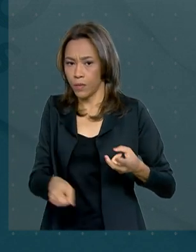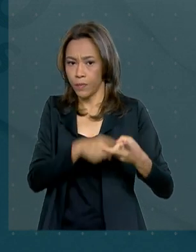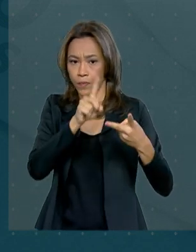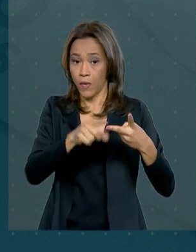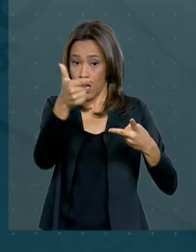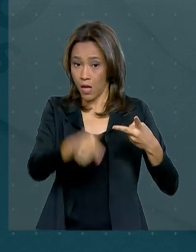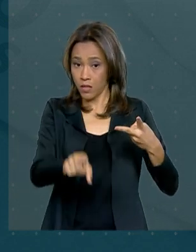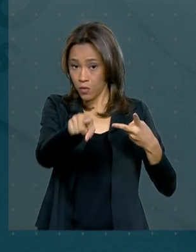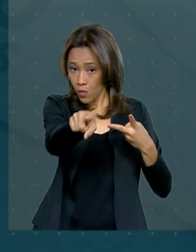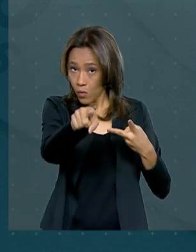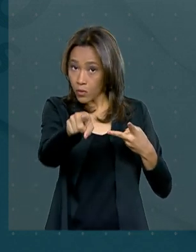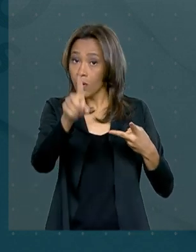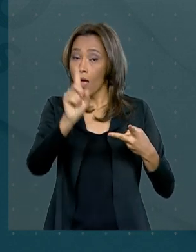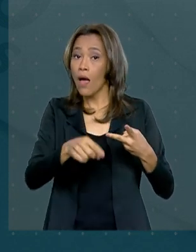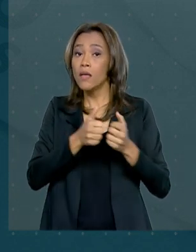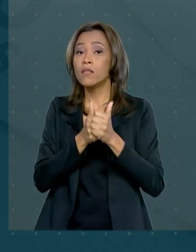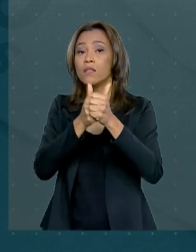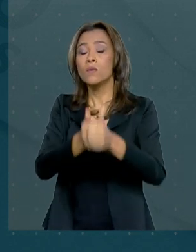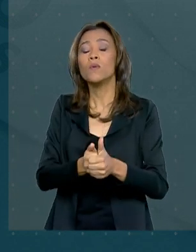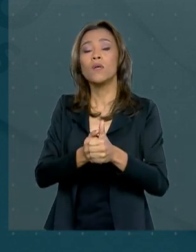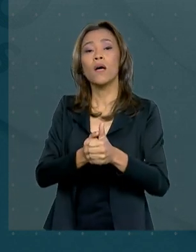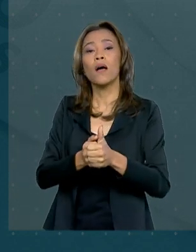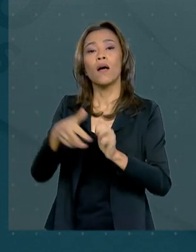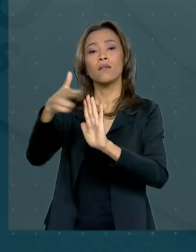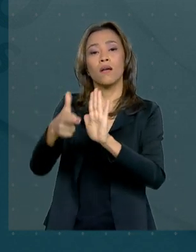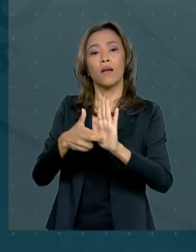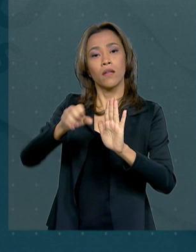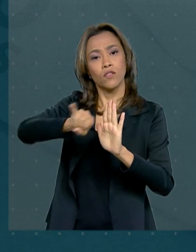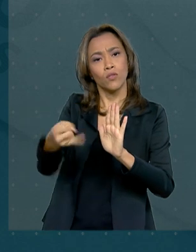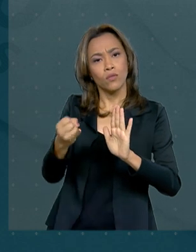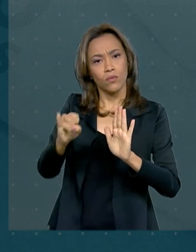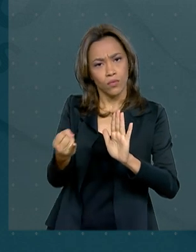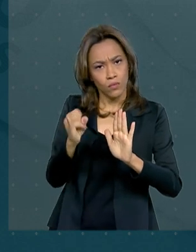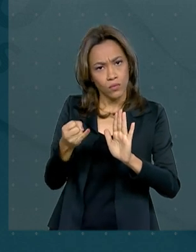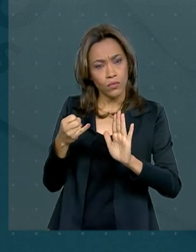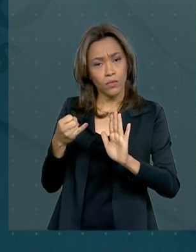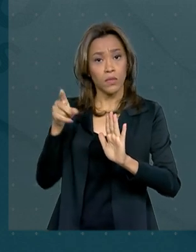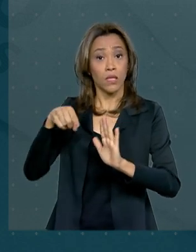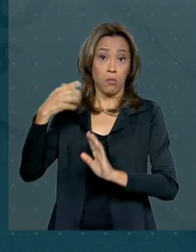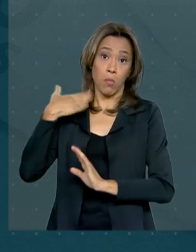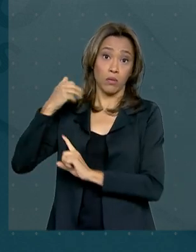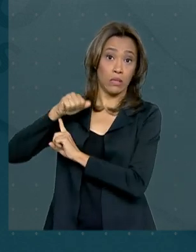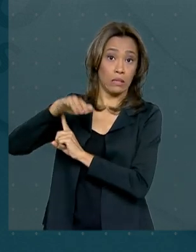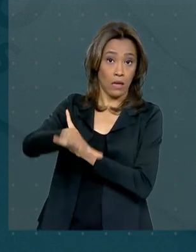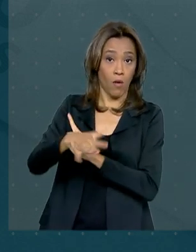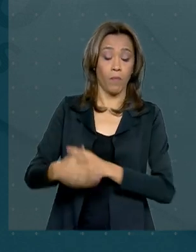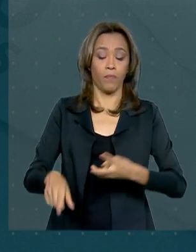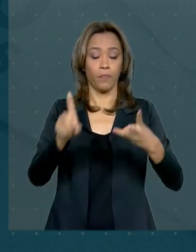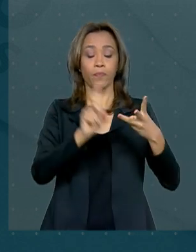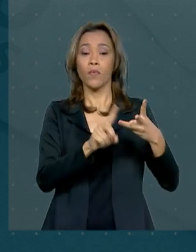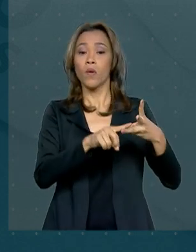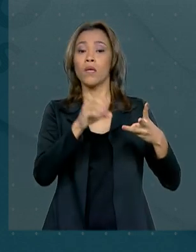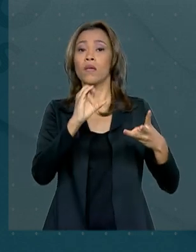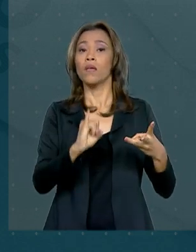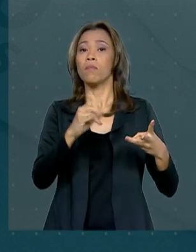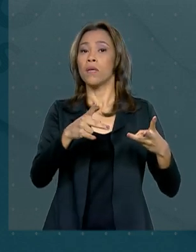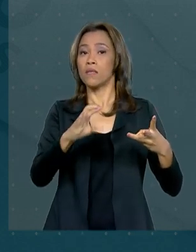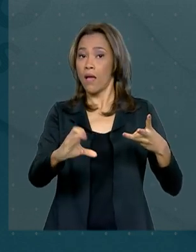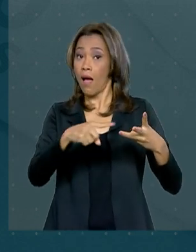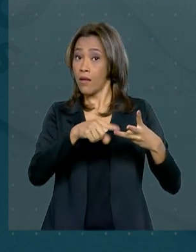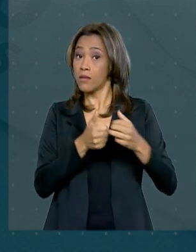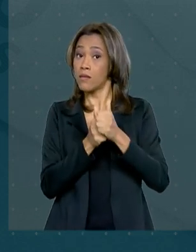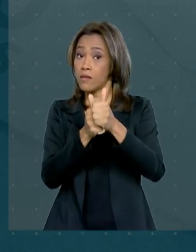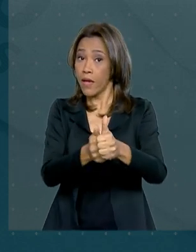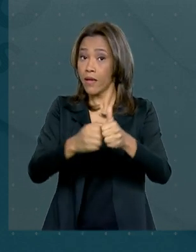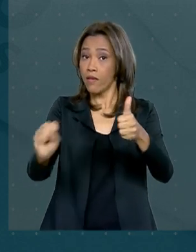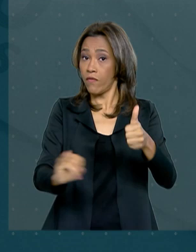acompanha a taxa básica de juros estabelecida pelo Banco Central. Já o Tesouro IPCA segue a inflação e